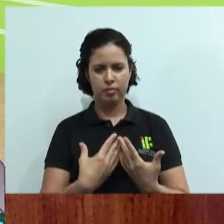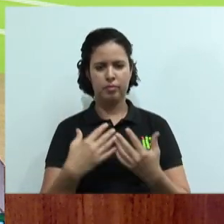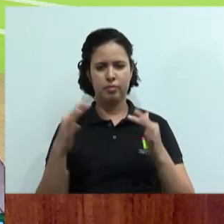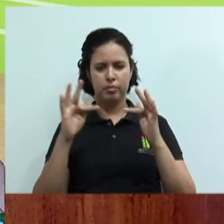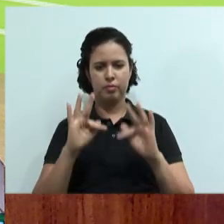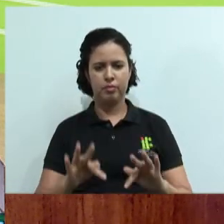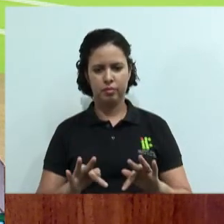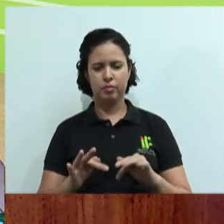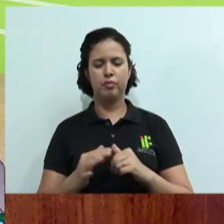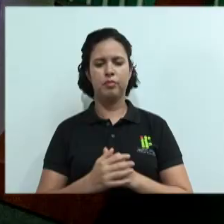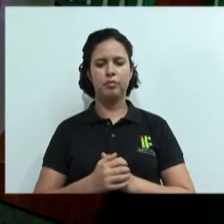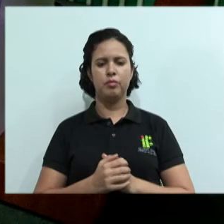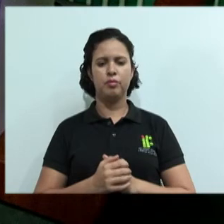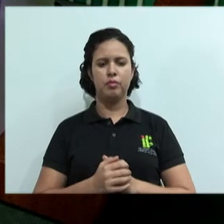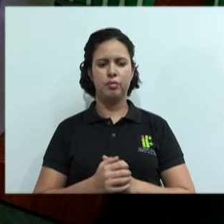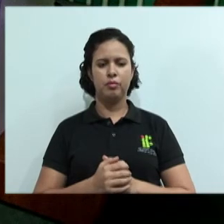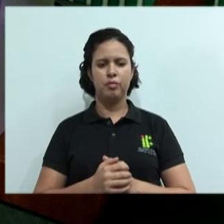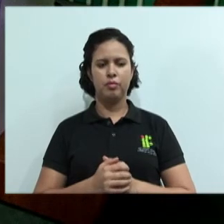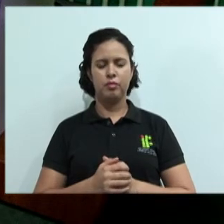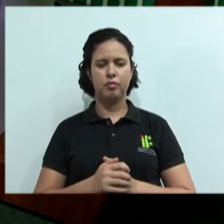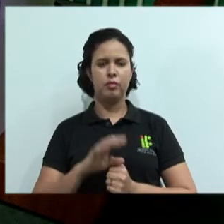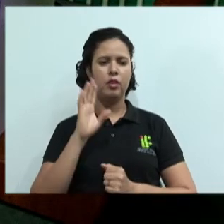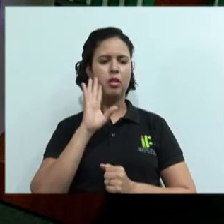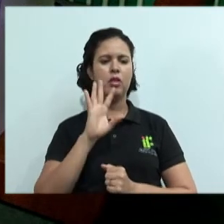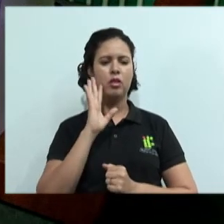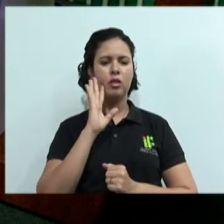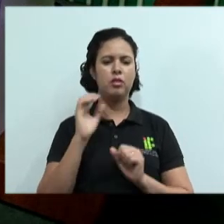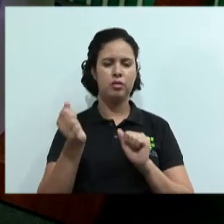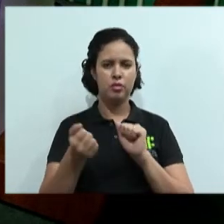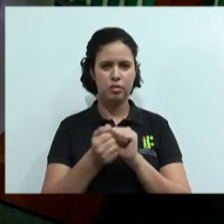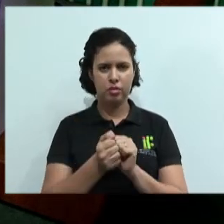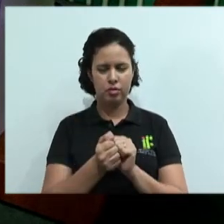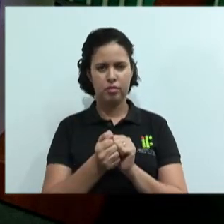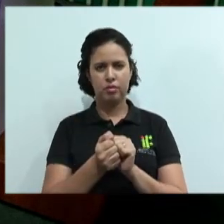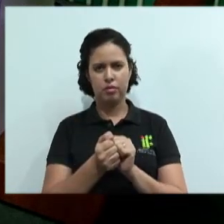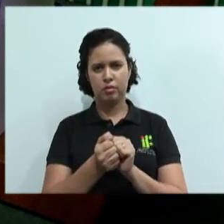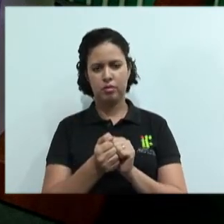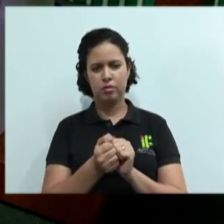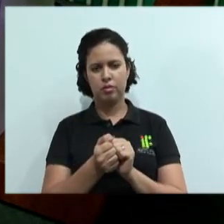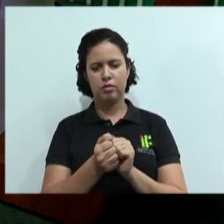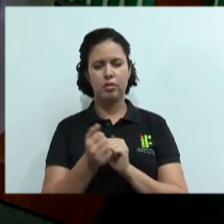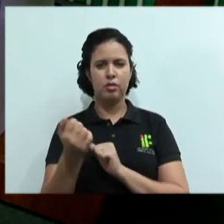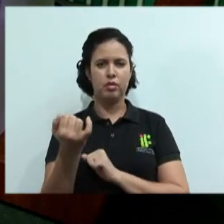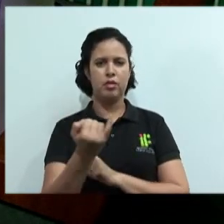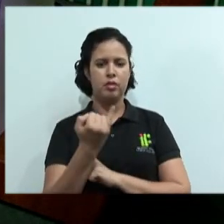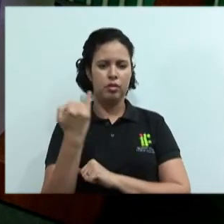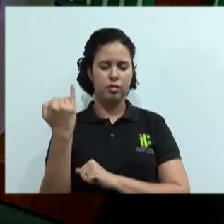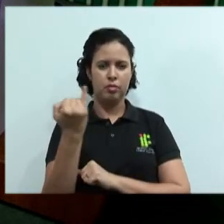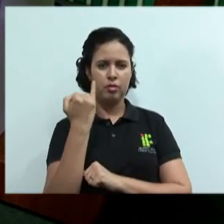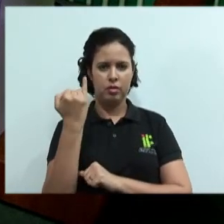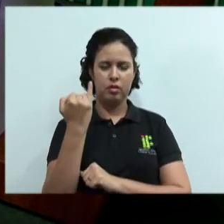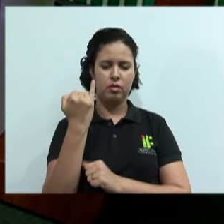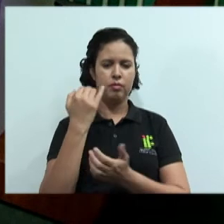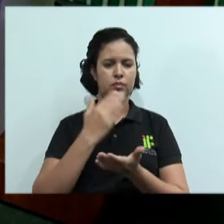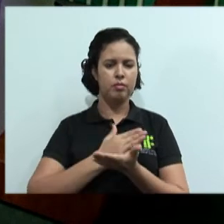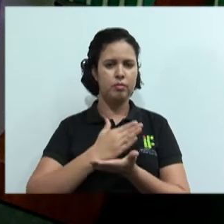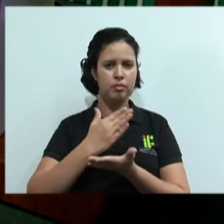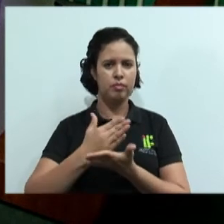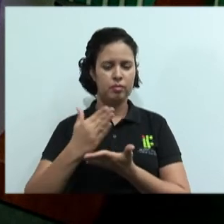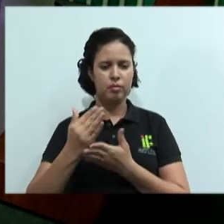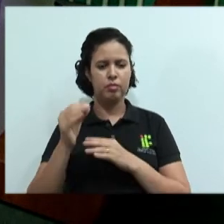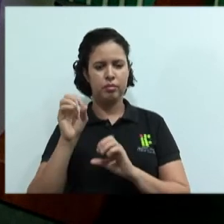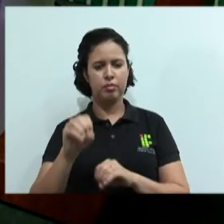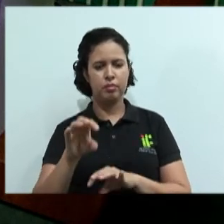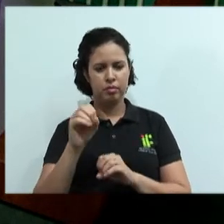felizes, não isso professor? É isso mesmo. Muito legal ter a participação de vocês aqui conosco, né? É importante aí nessa etapa de ensino e